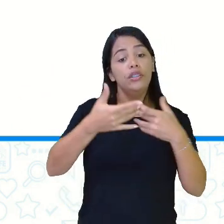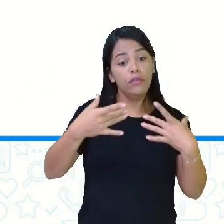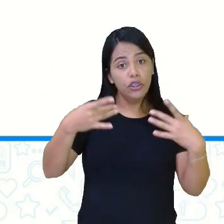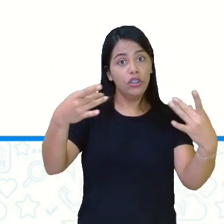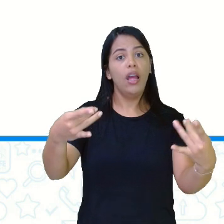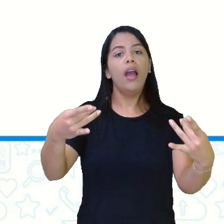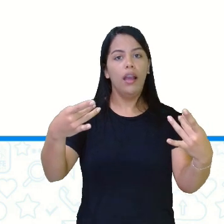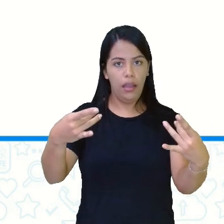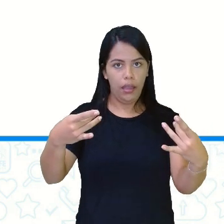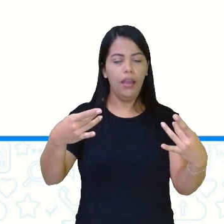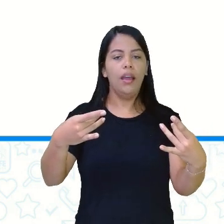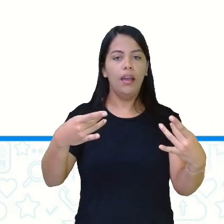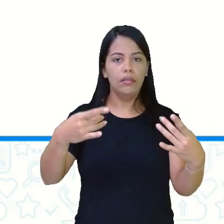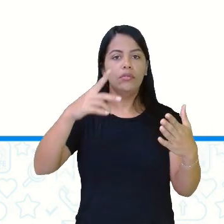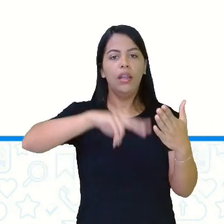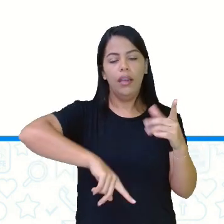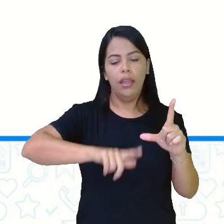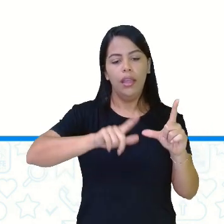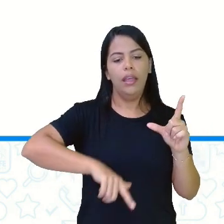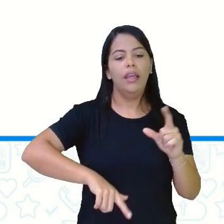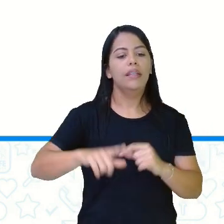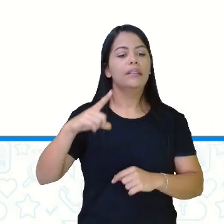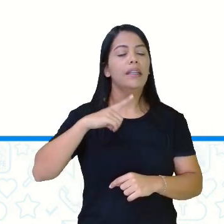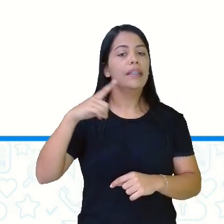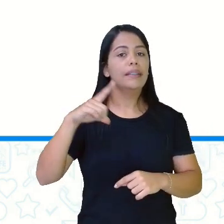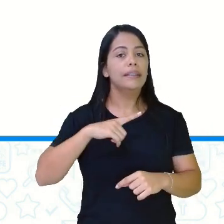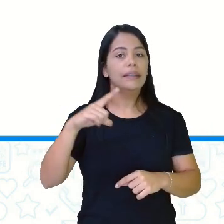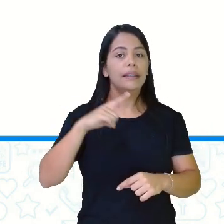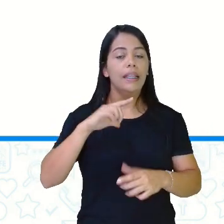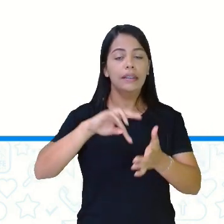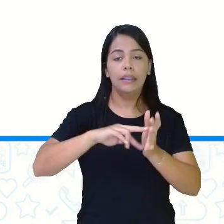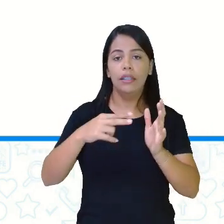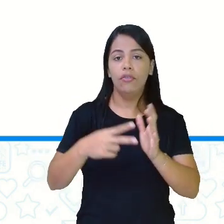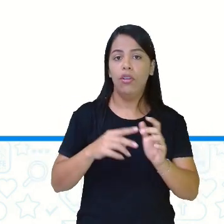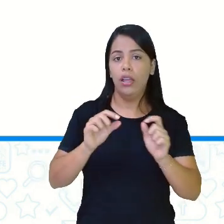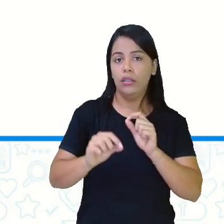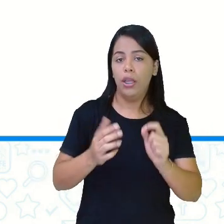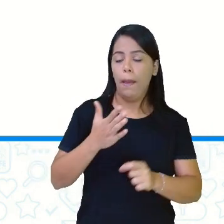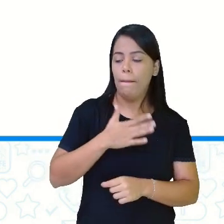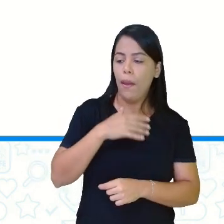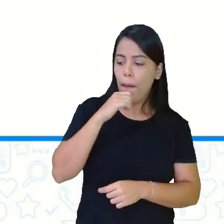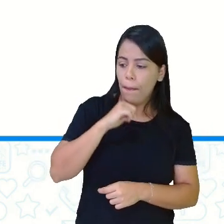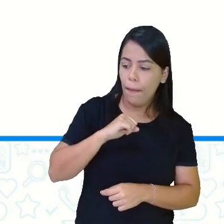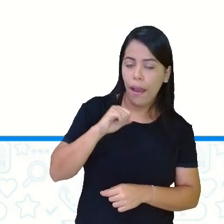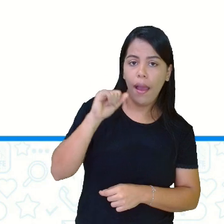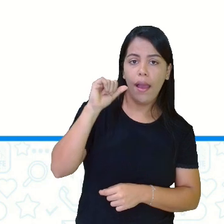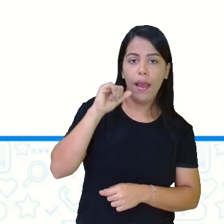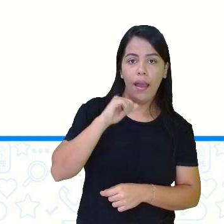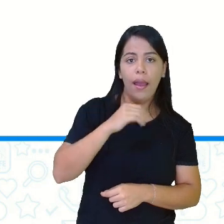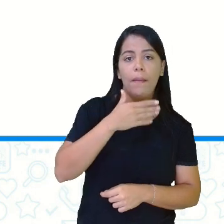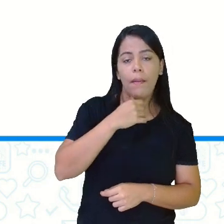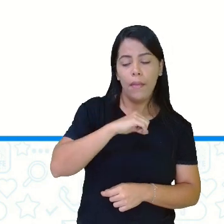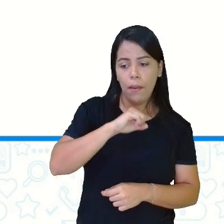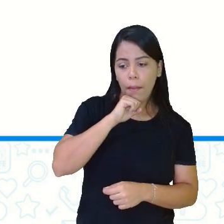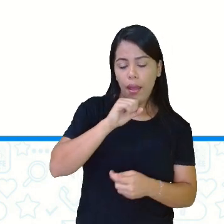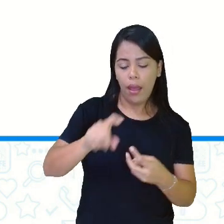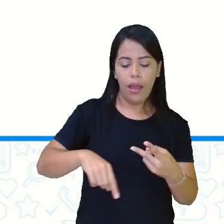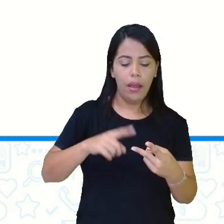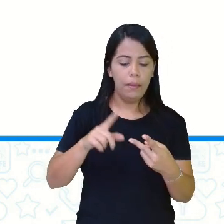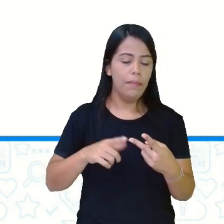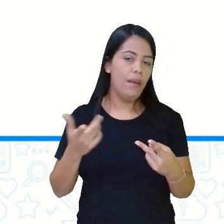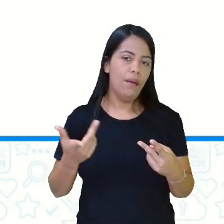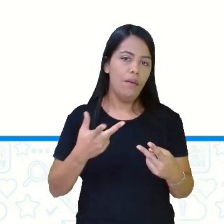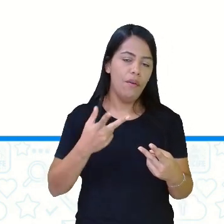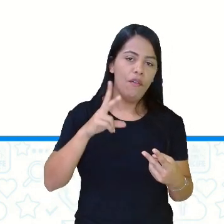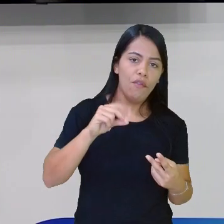pessoas citadas. Você percebeu aí, não é? Meu pai, meu avô. Então, cada um era de um determinado